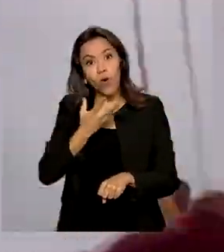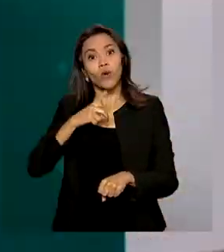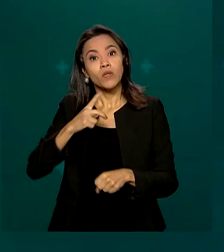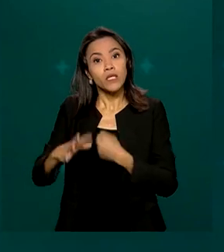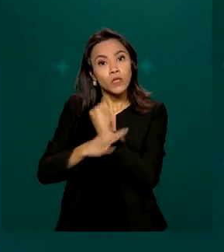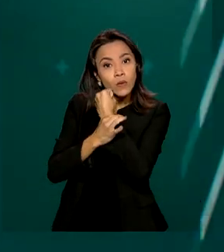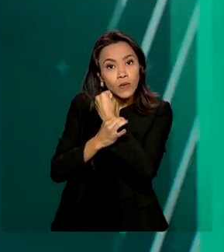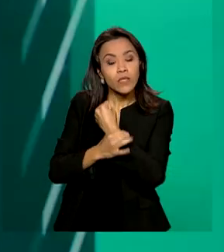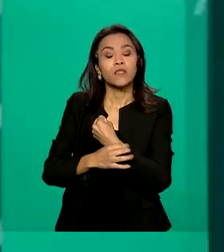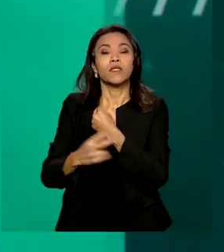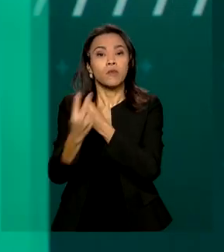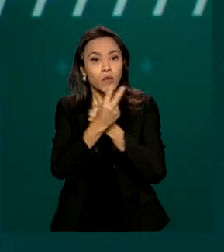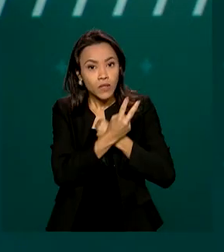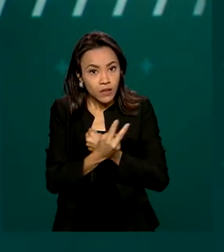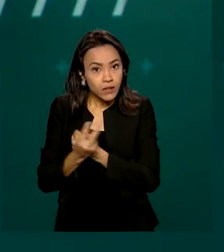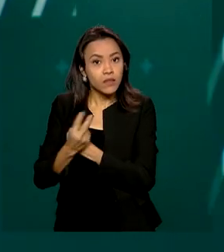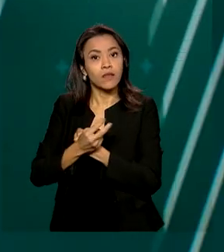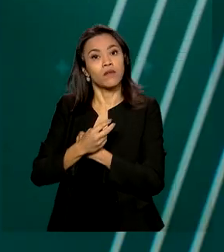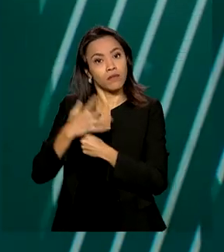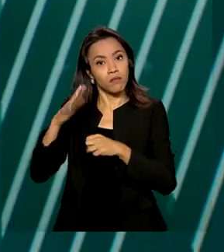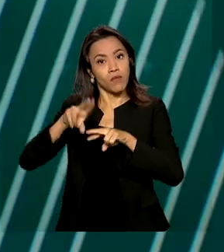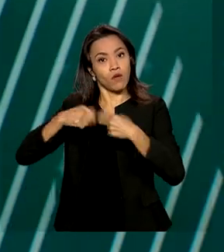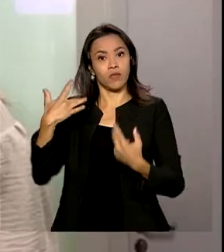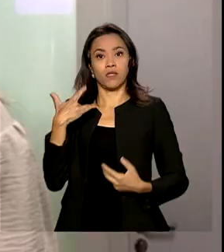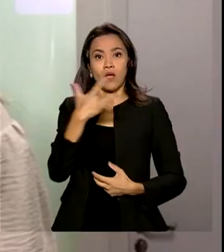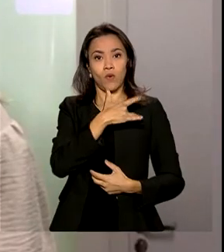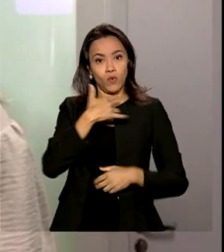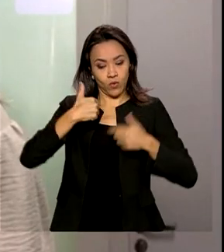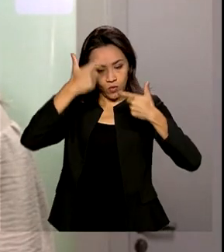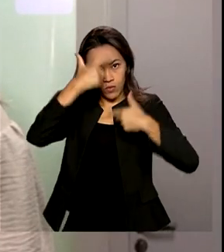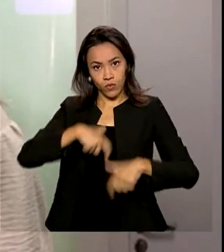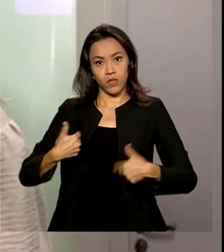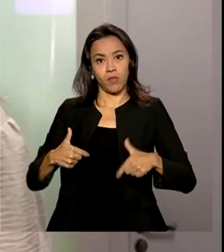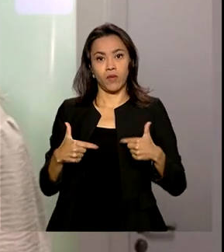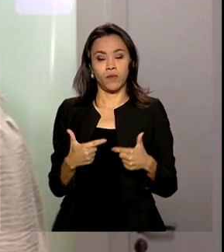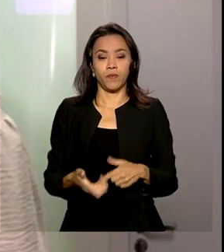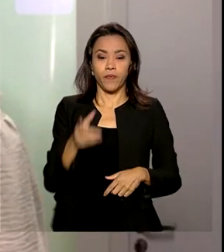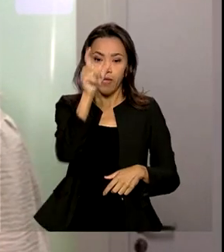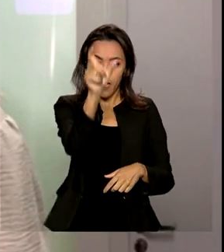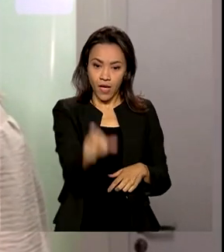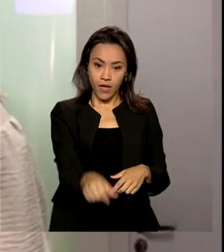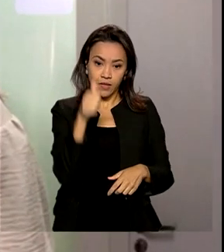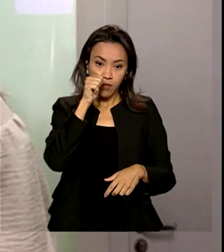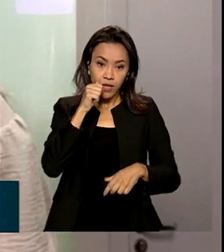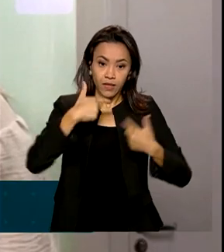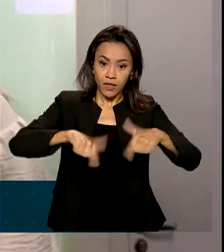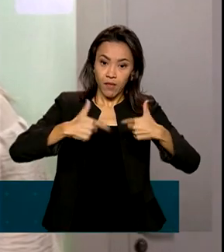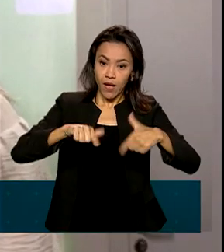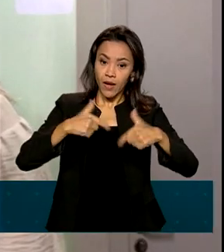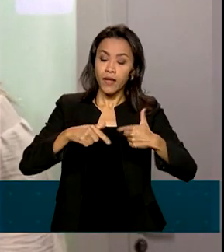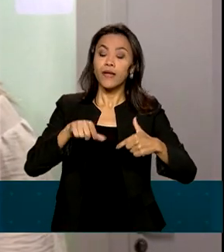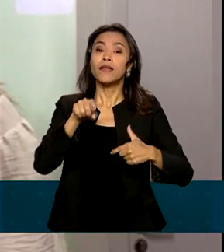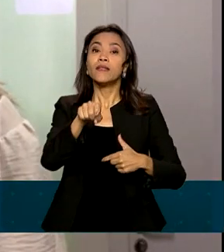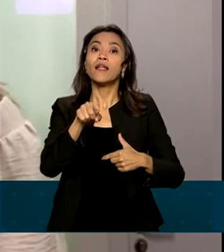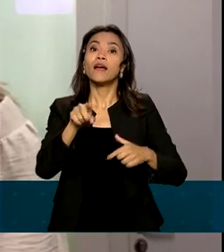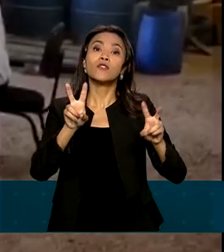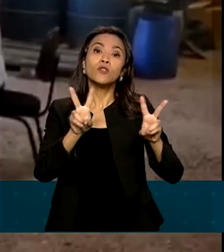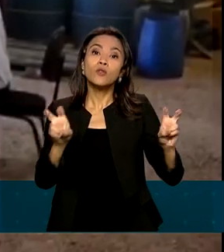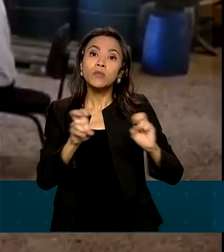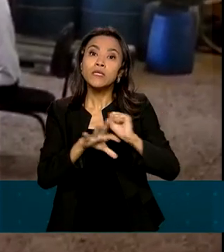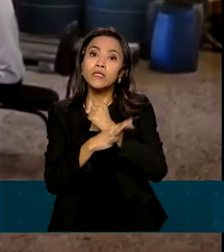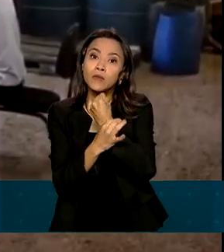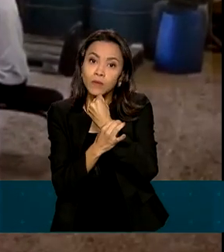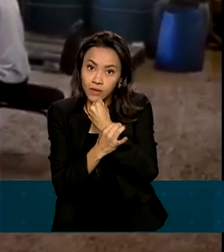segurança e ações em prol da saúde. Juliana é engenheira civil e especialista em segurança do trabalho.